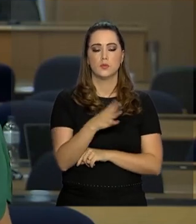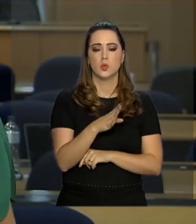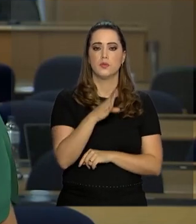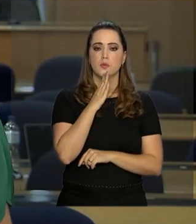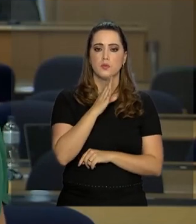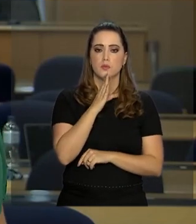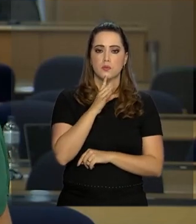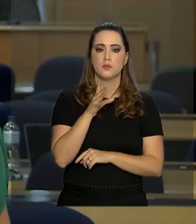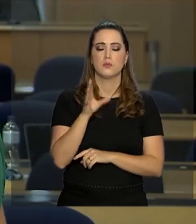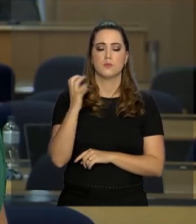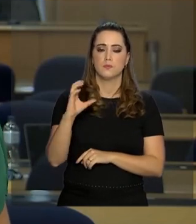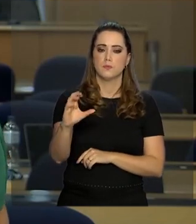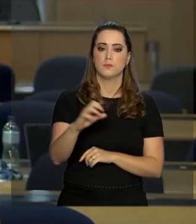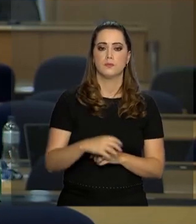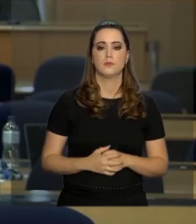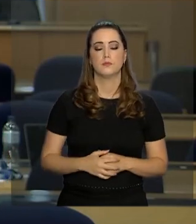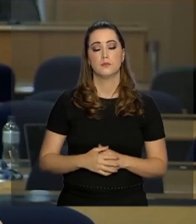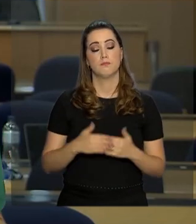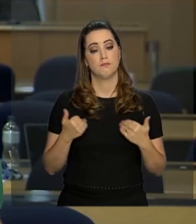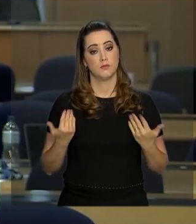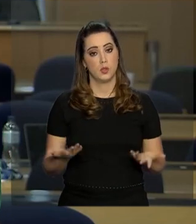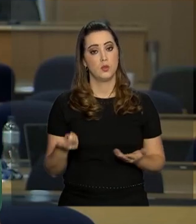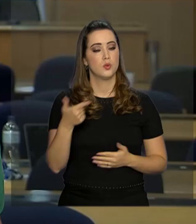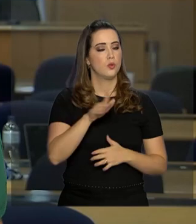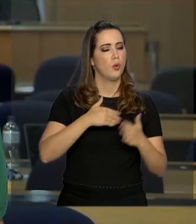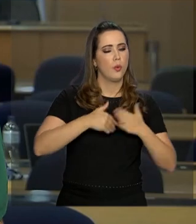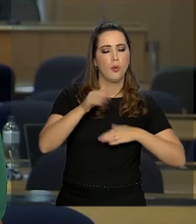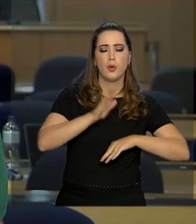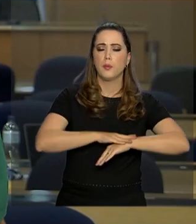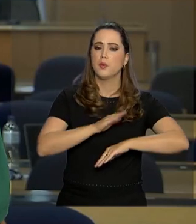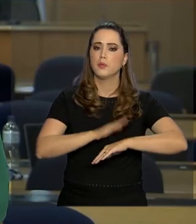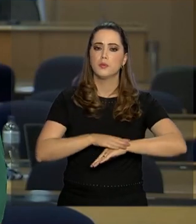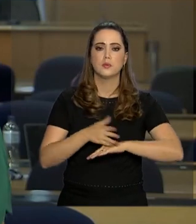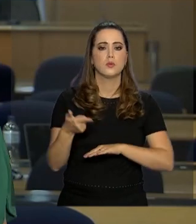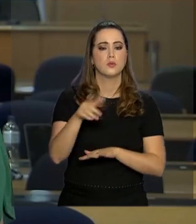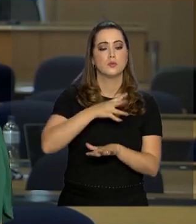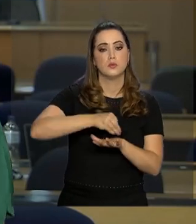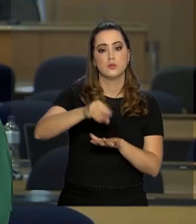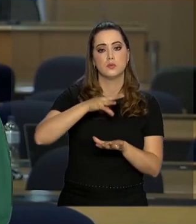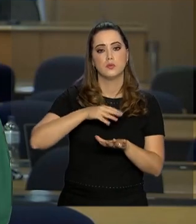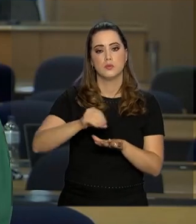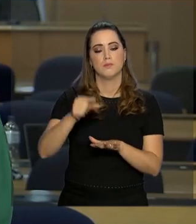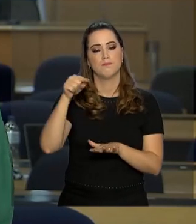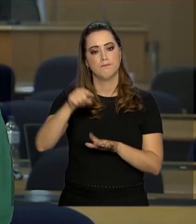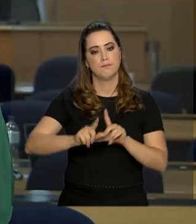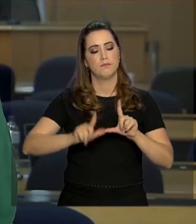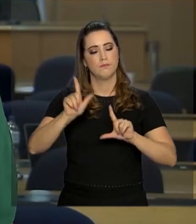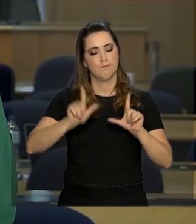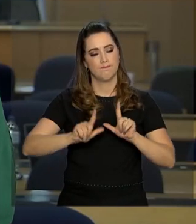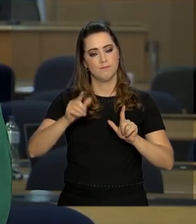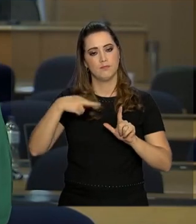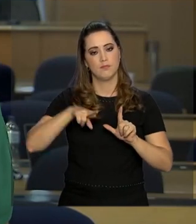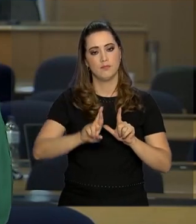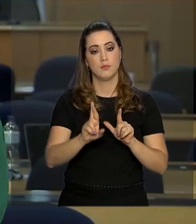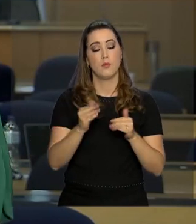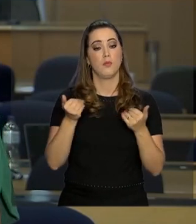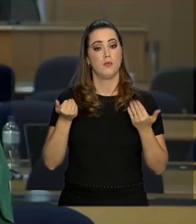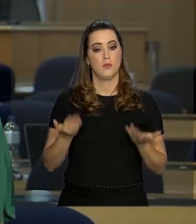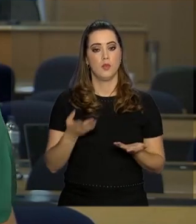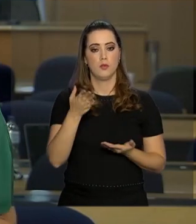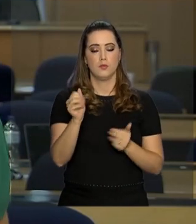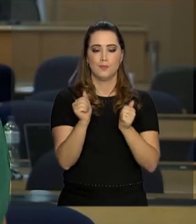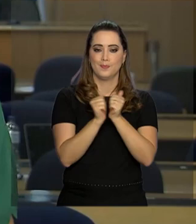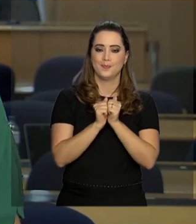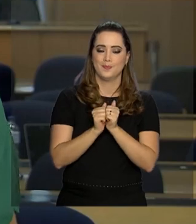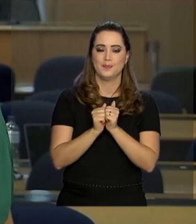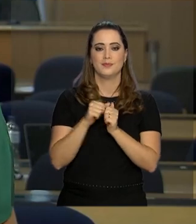conhecimentos científicos Bom, nós podemos voltar a qualquer momento com outras informações aqui na nossa programação na NBR Você